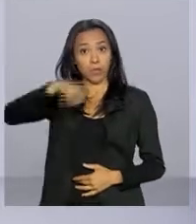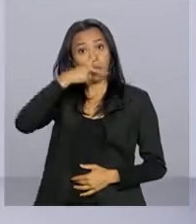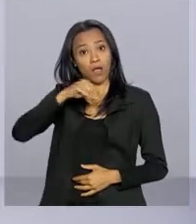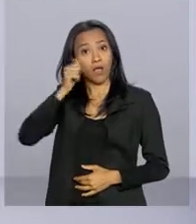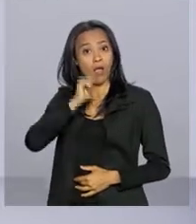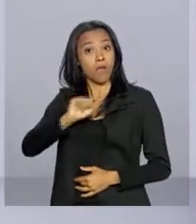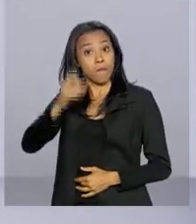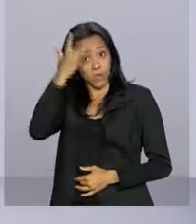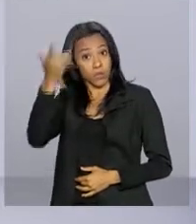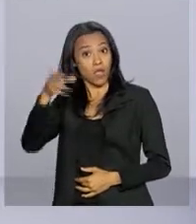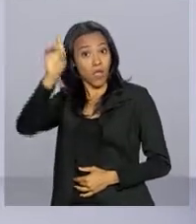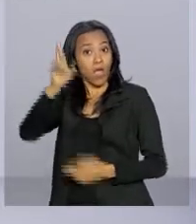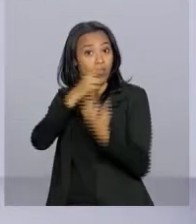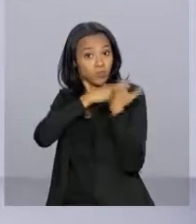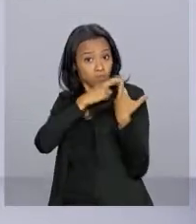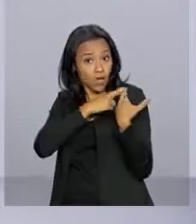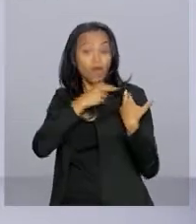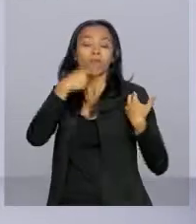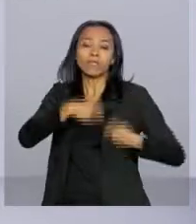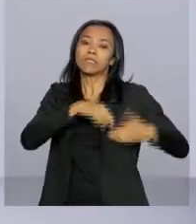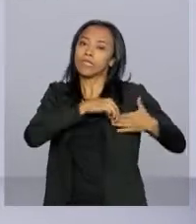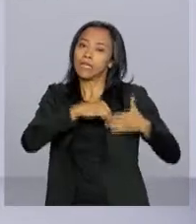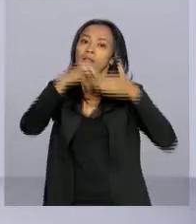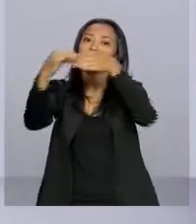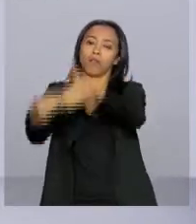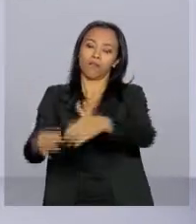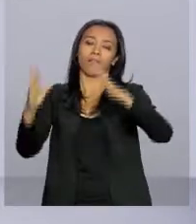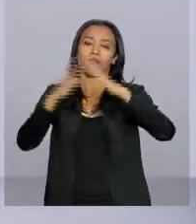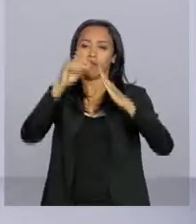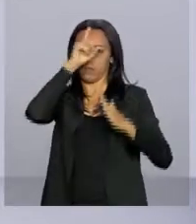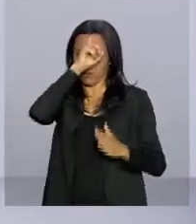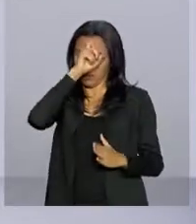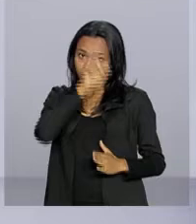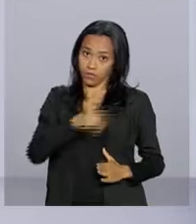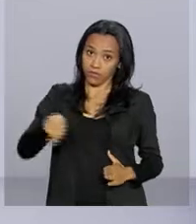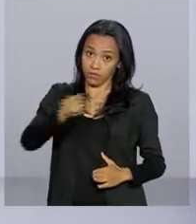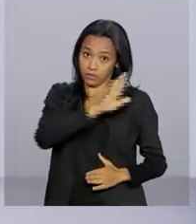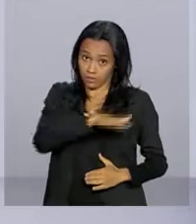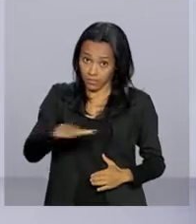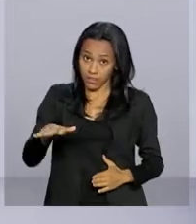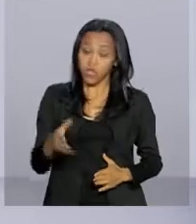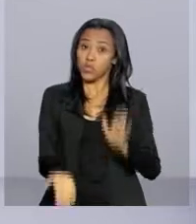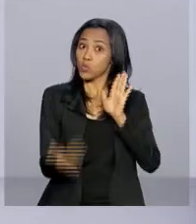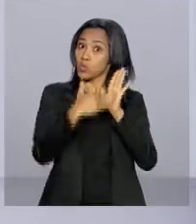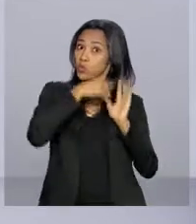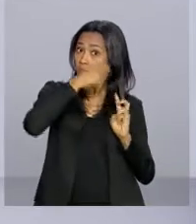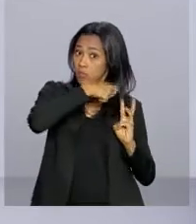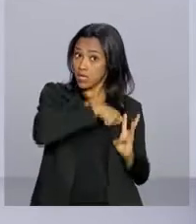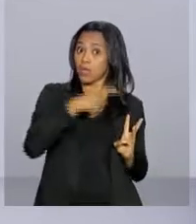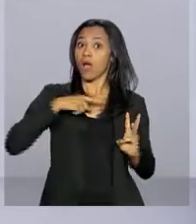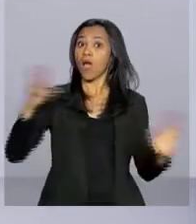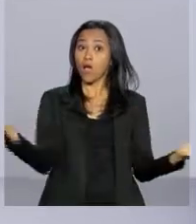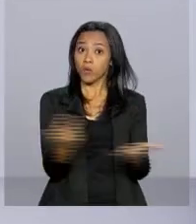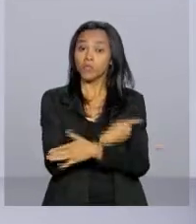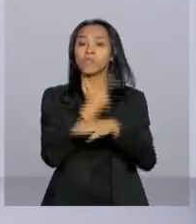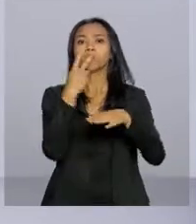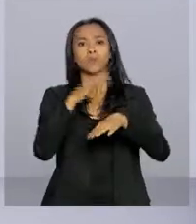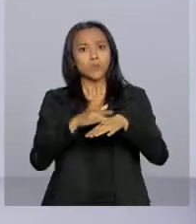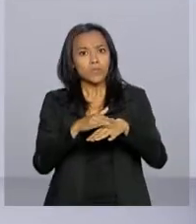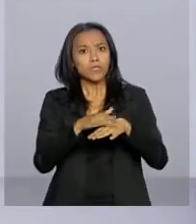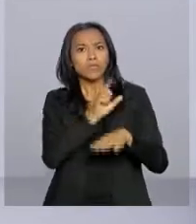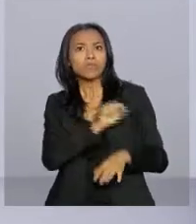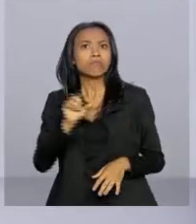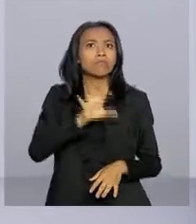crianças independente da situação vacinal anterior. Nos últimos meses, houve registro de casos de sarampo em diferentes estados